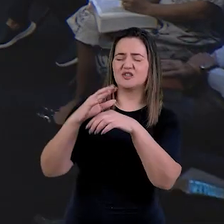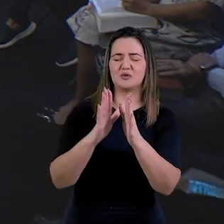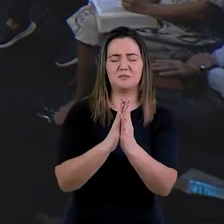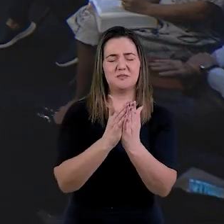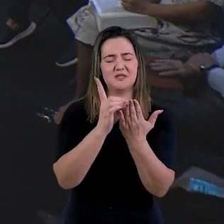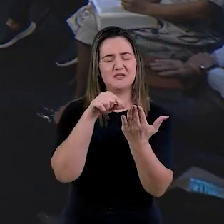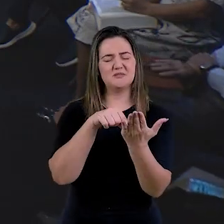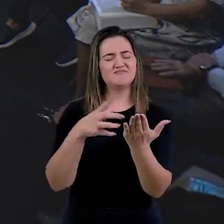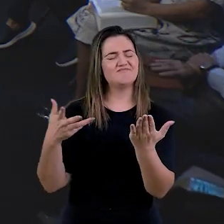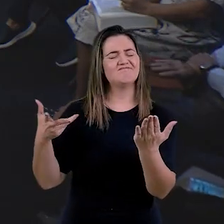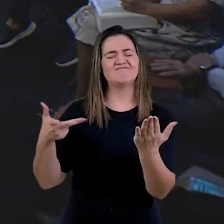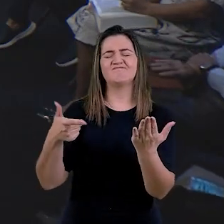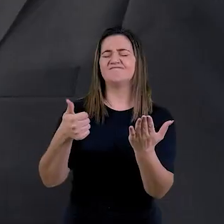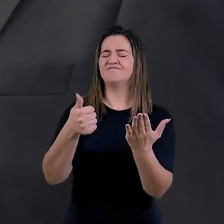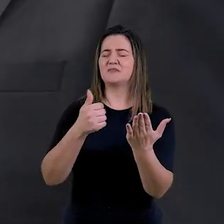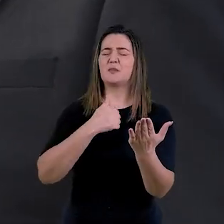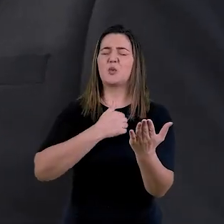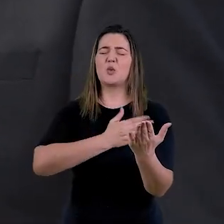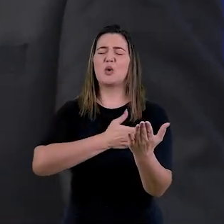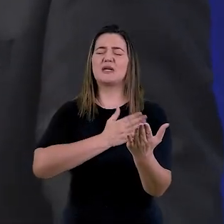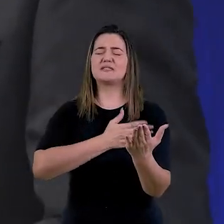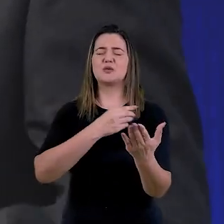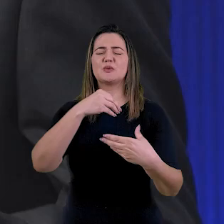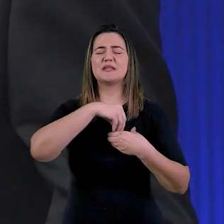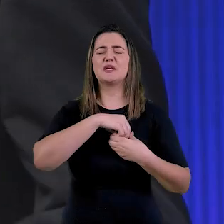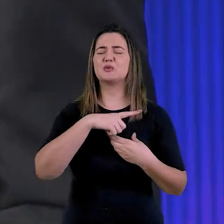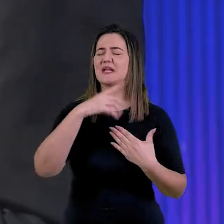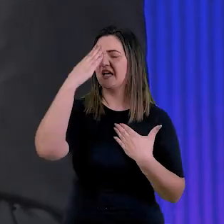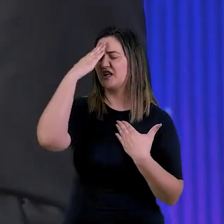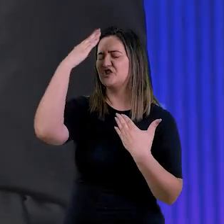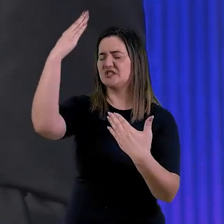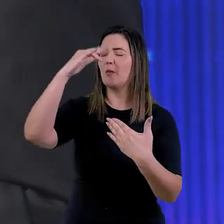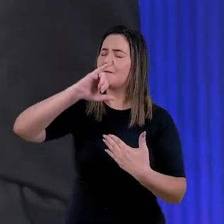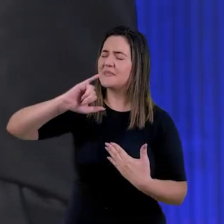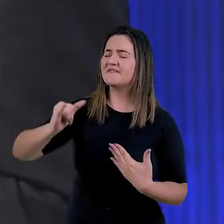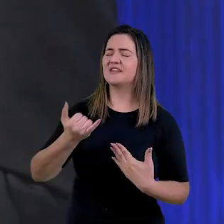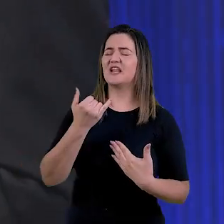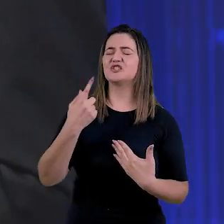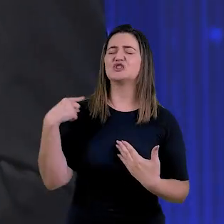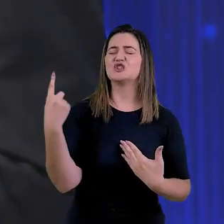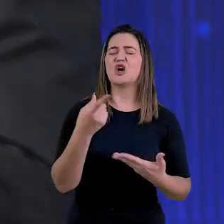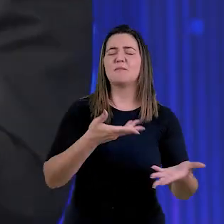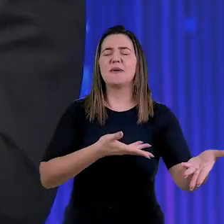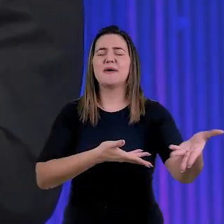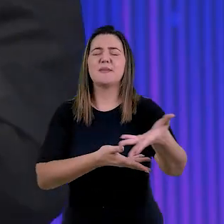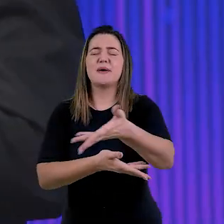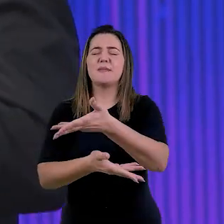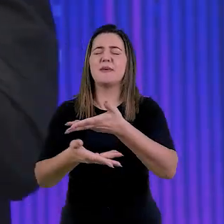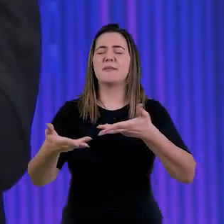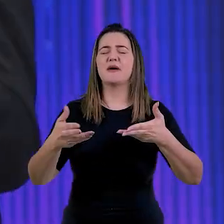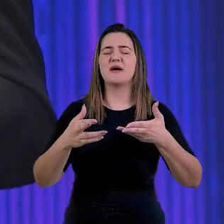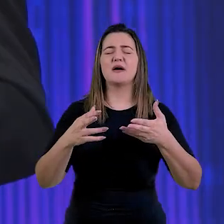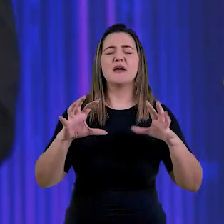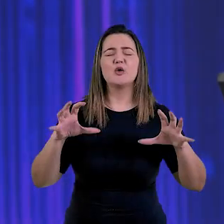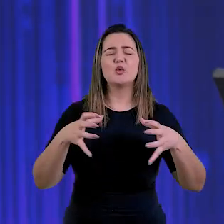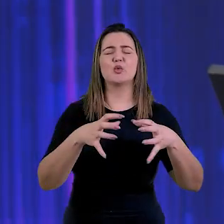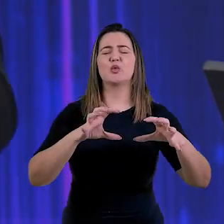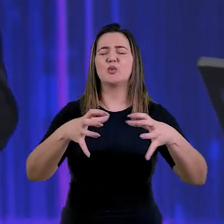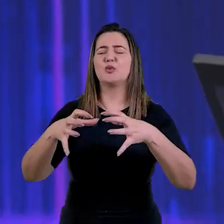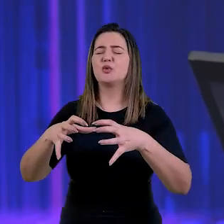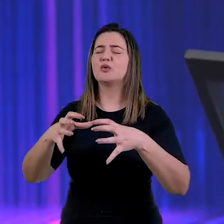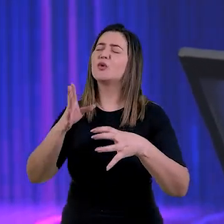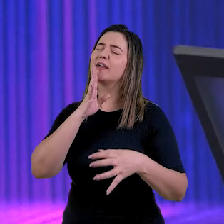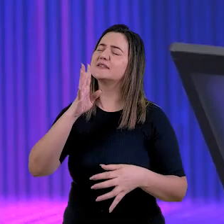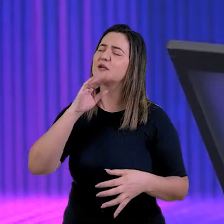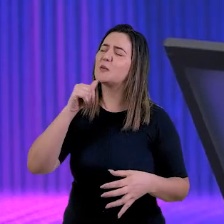extraímos da Tua Palavra. Em meu coração há muita gratidão pelo privilégio que temos de estarmos reunidos em diferentes